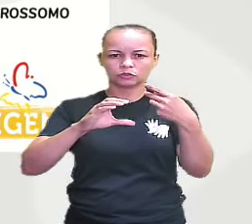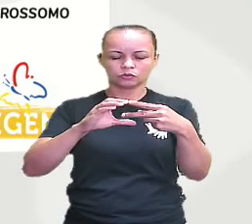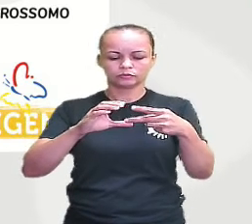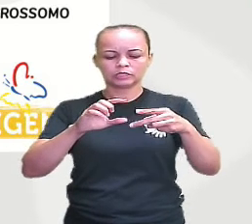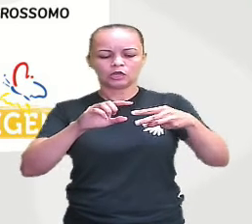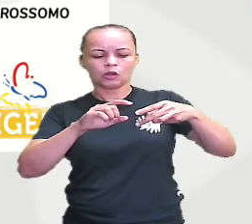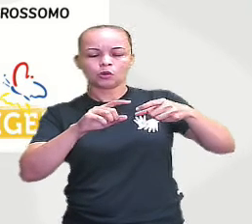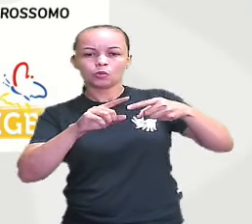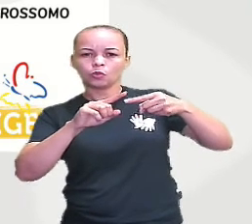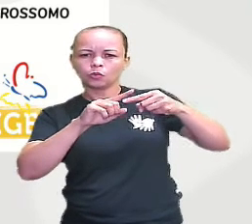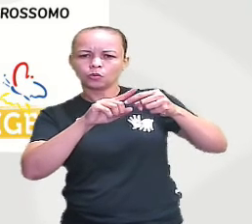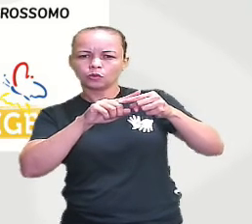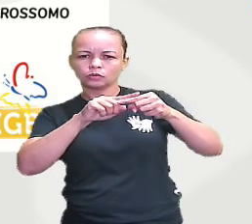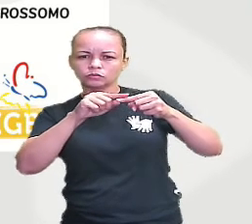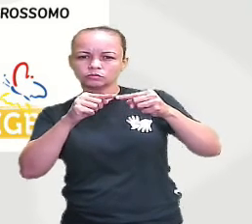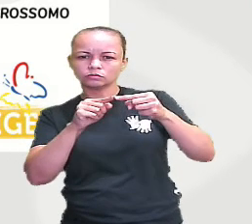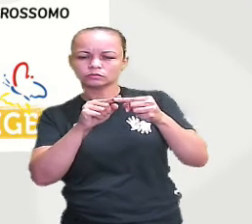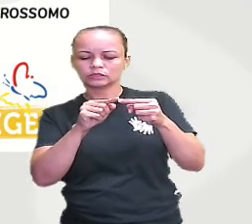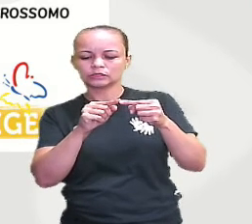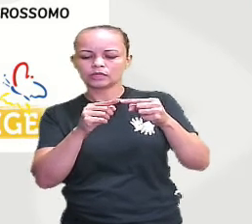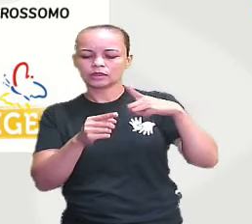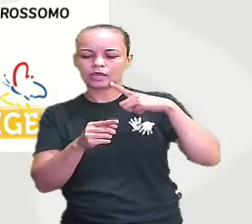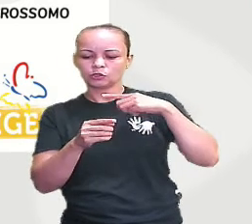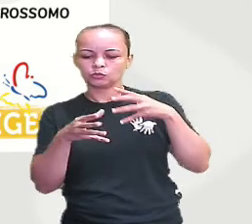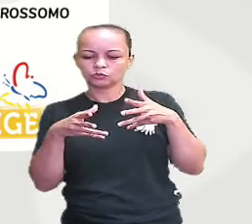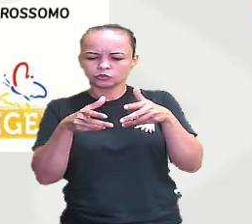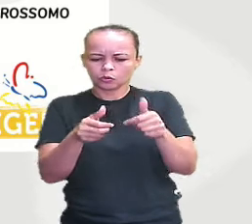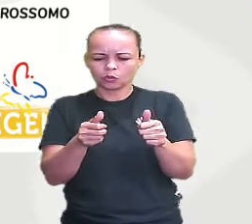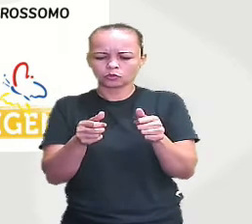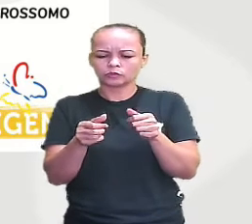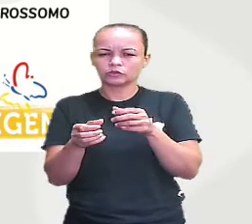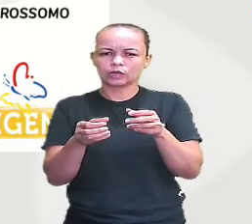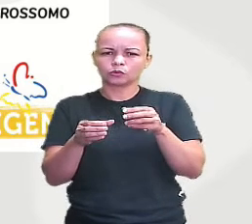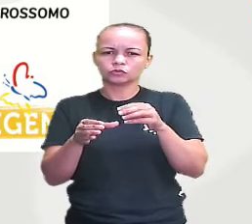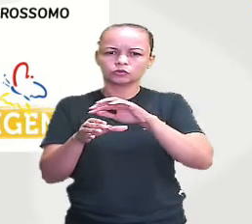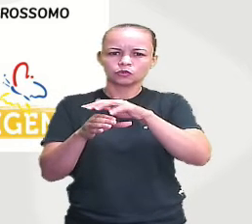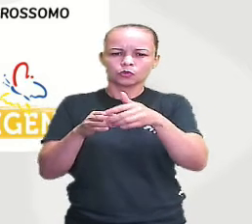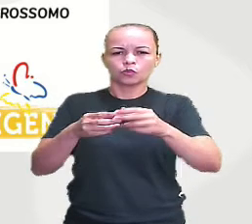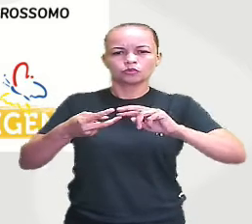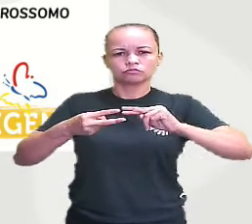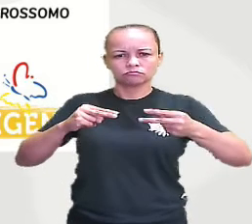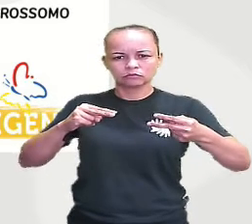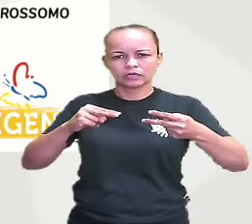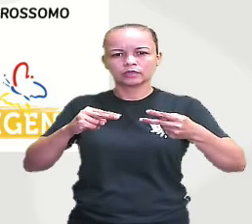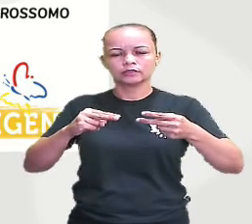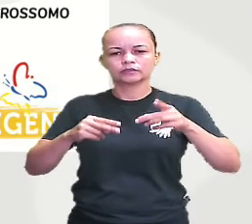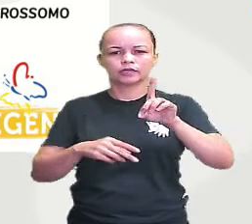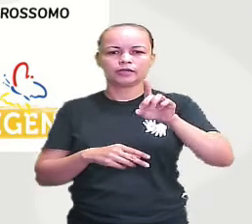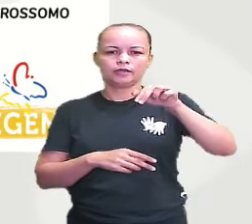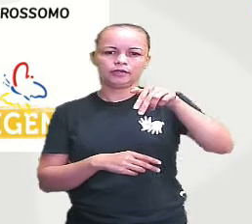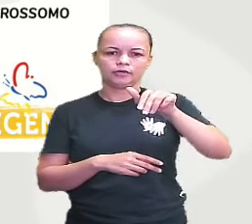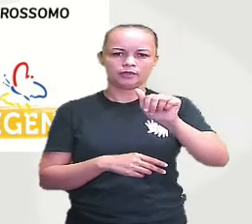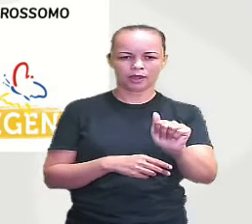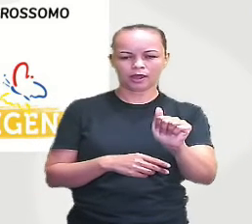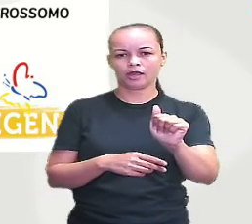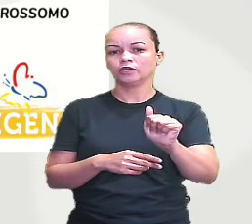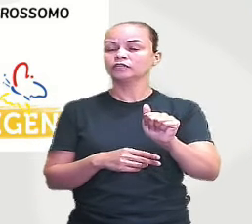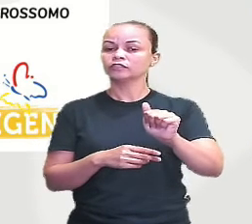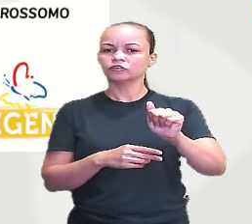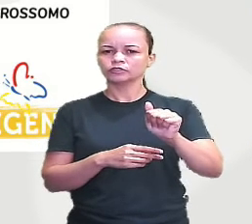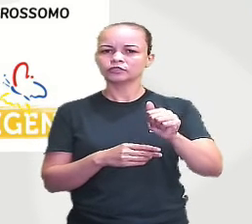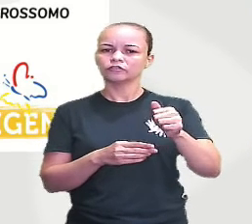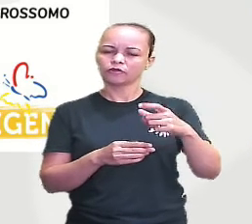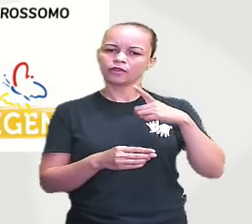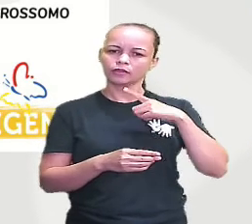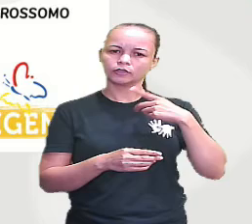núcleo, você tem todas as informações, todo o material genético, é onde está o DNA daquilo que você vai herdar do seu pai. Porque 50